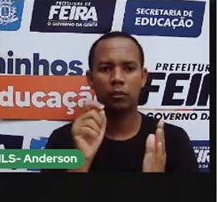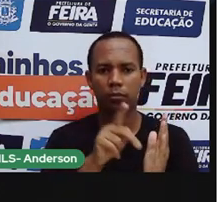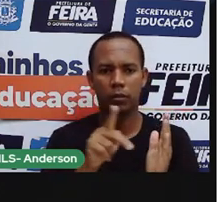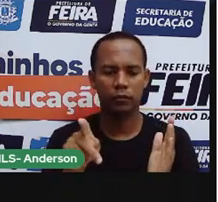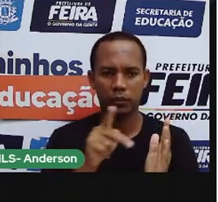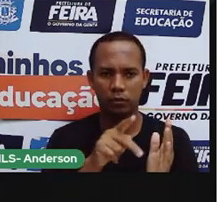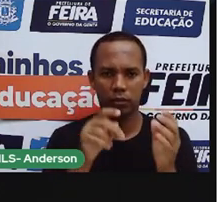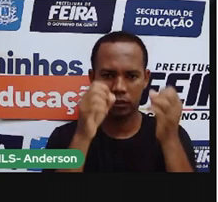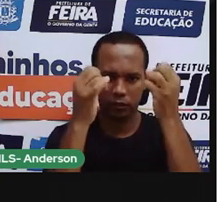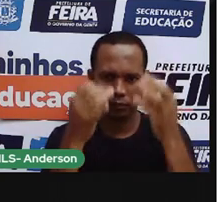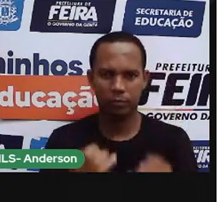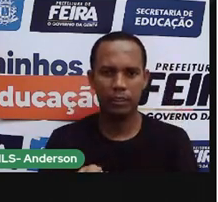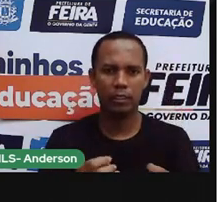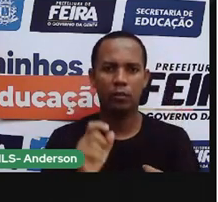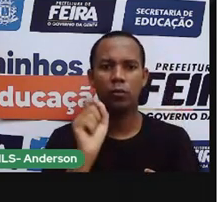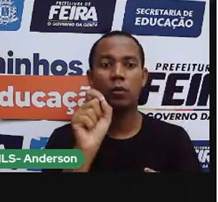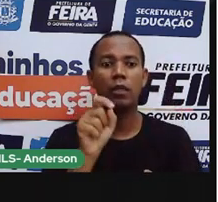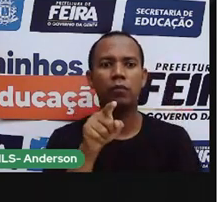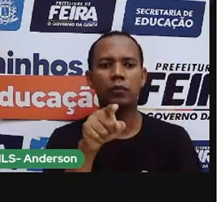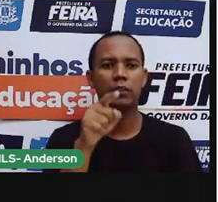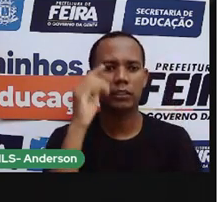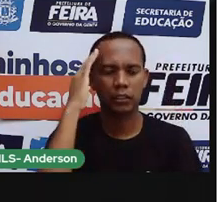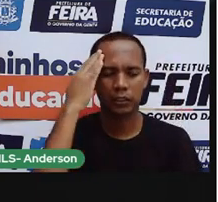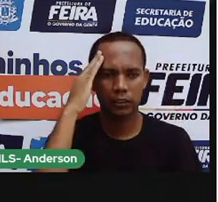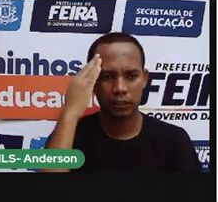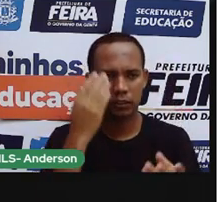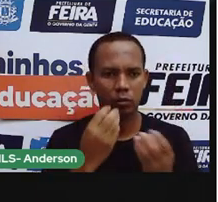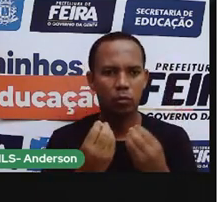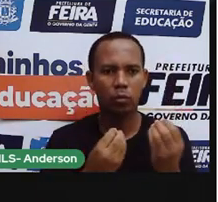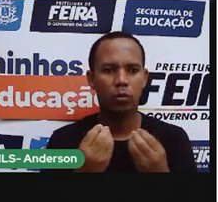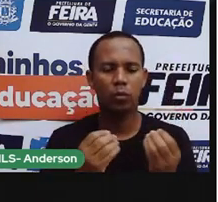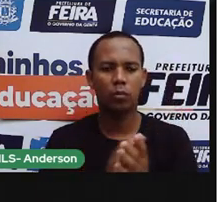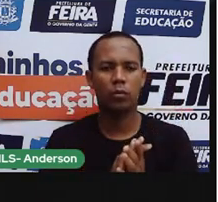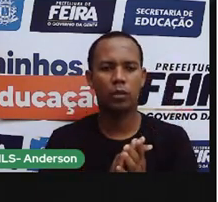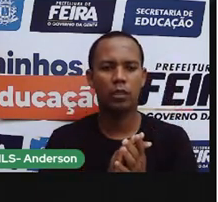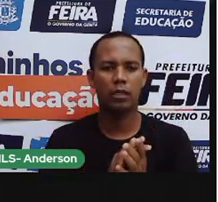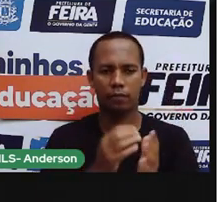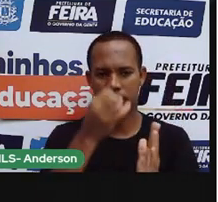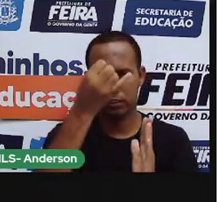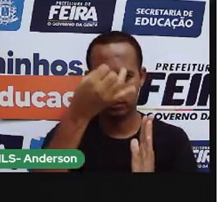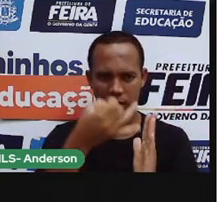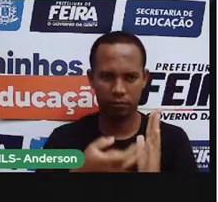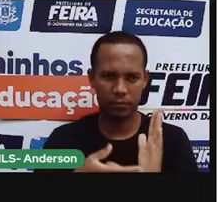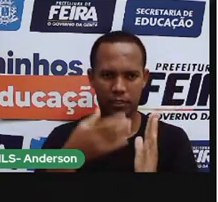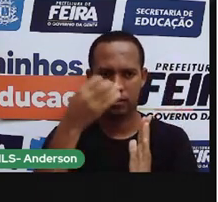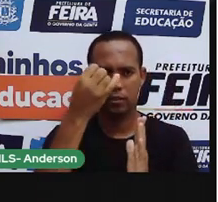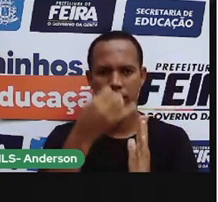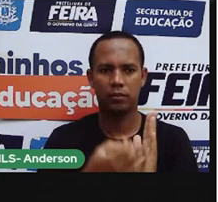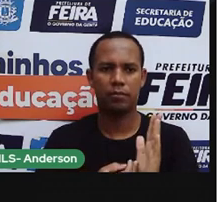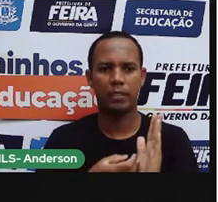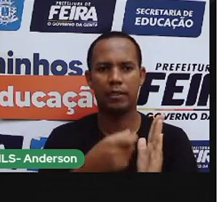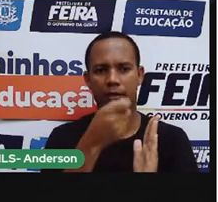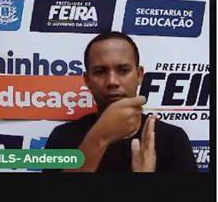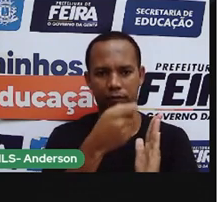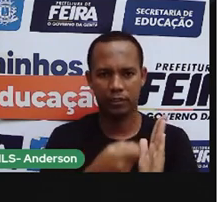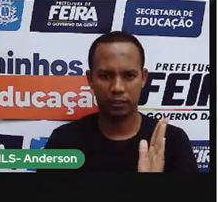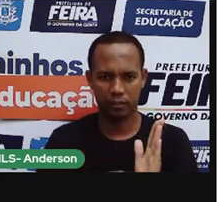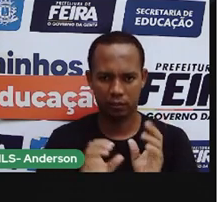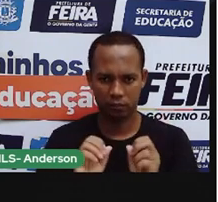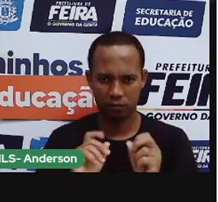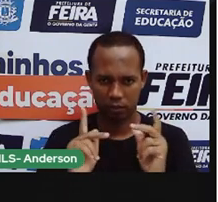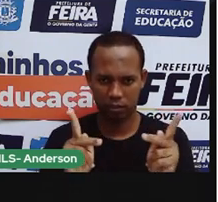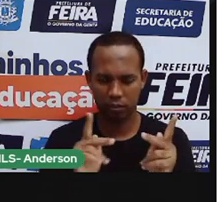você conseguiu entender? Né? Aí você vai fazer esse relato lá no seu caderno, certo?